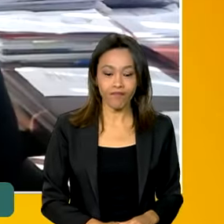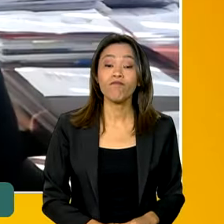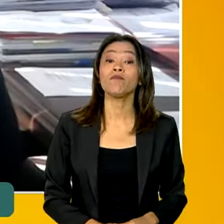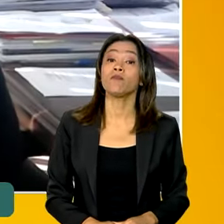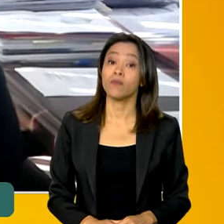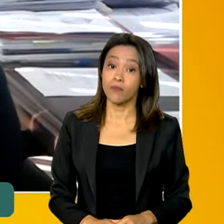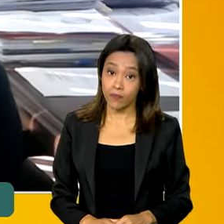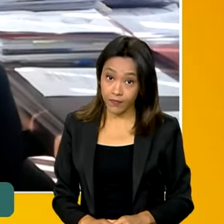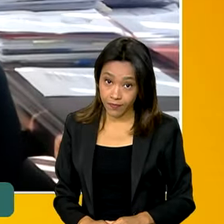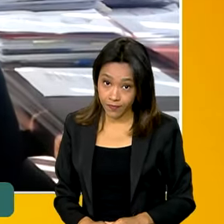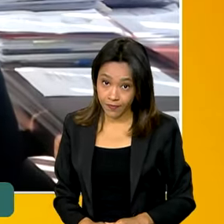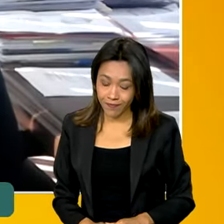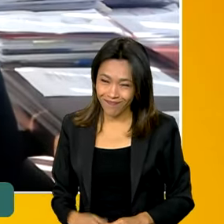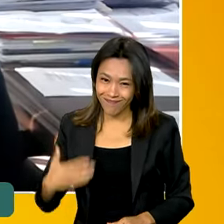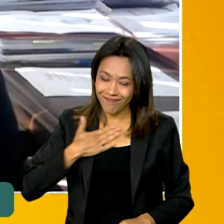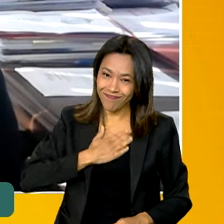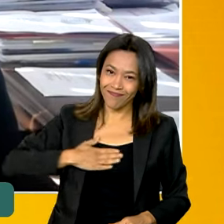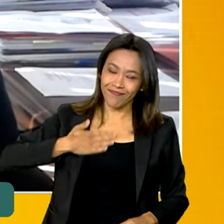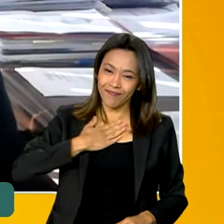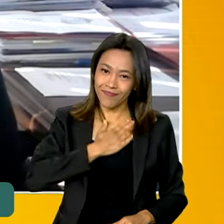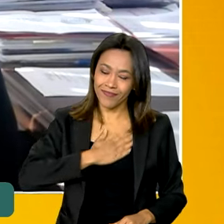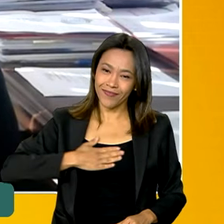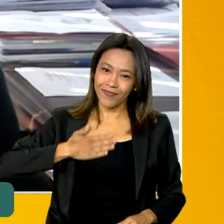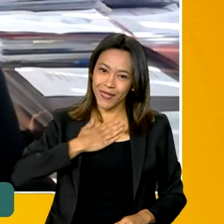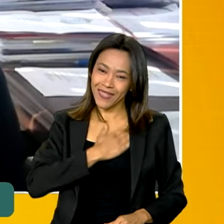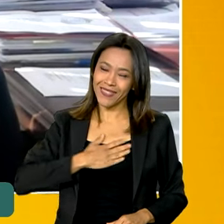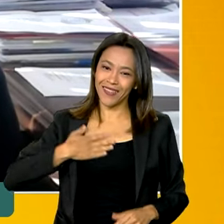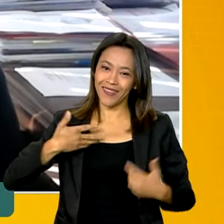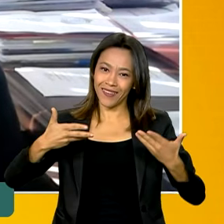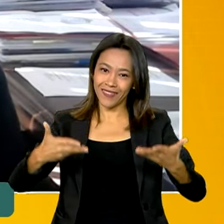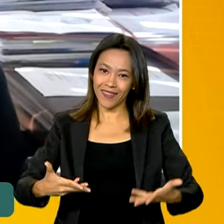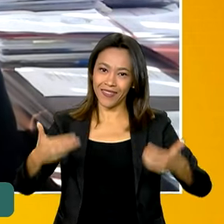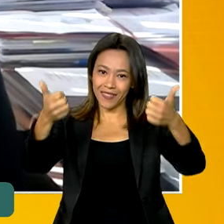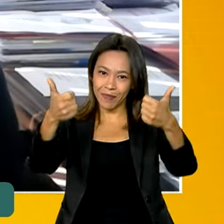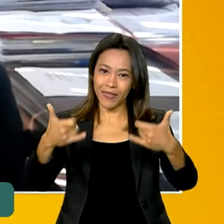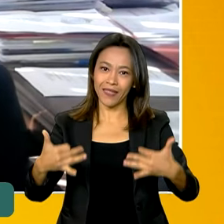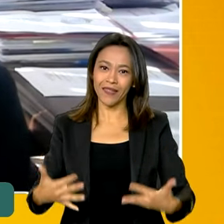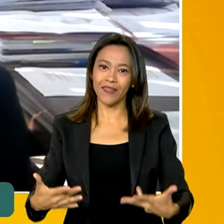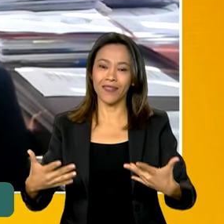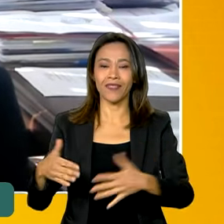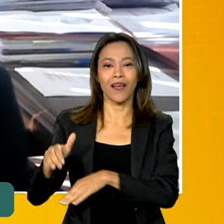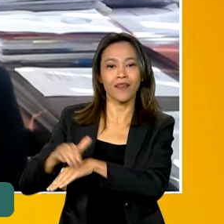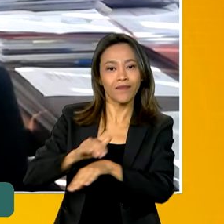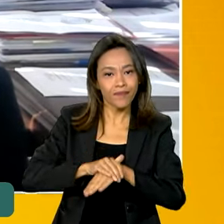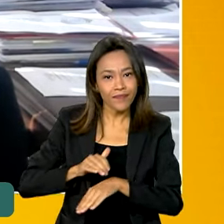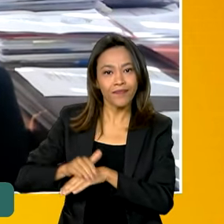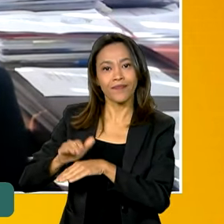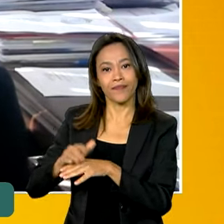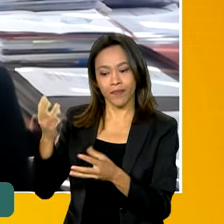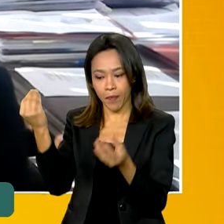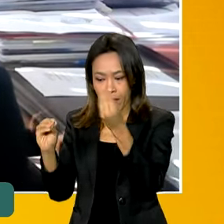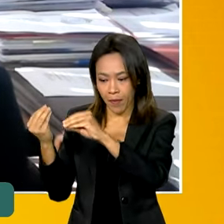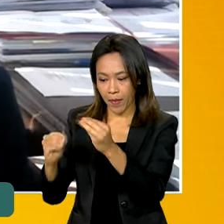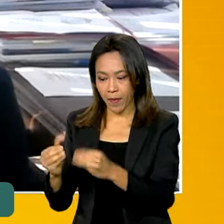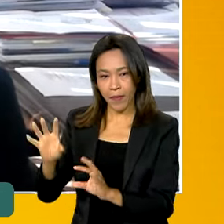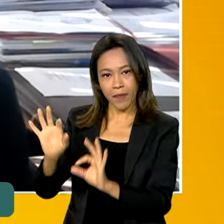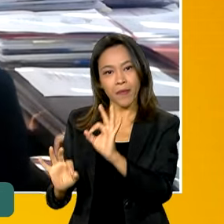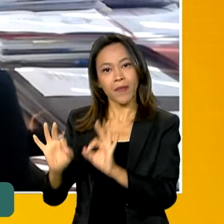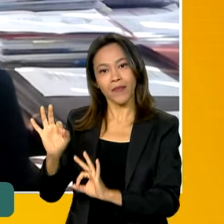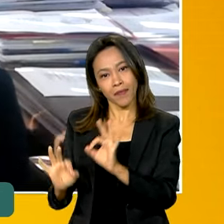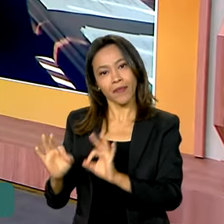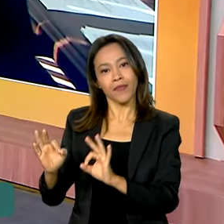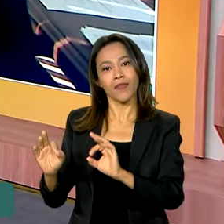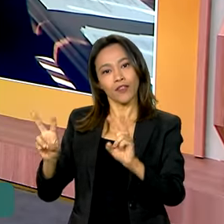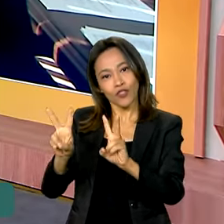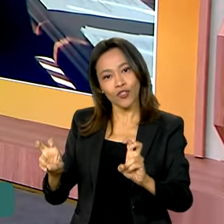Bom Vanessa. É sempre um prazer comunicar a vocês essas grandes iniciativas do governo do presidente Lula na área da participação social.